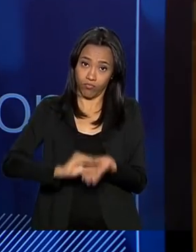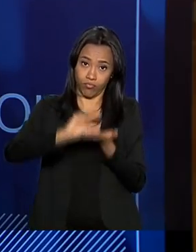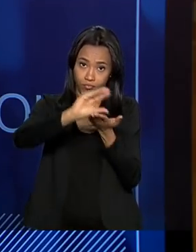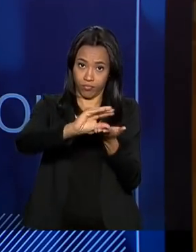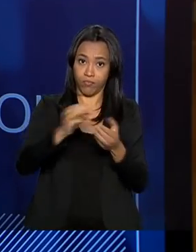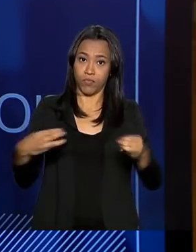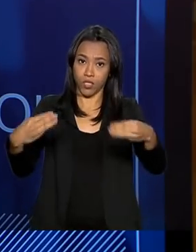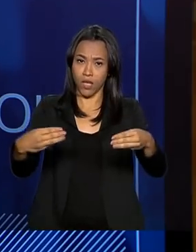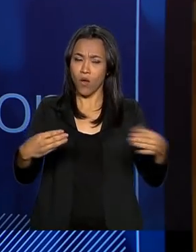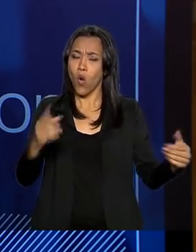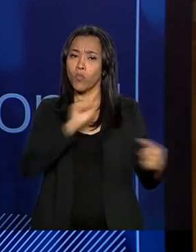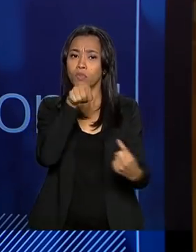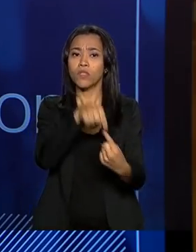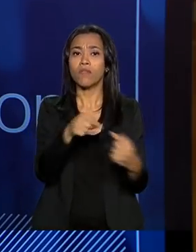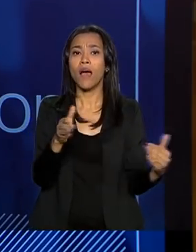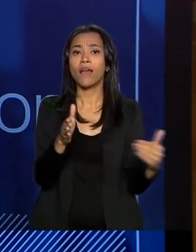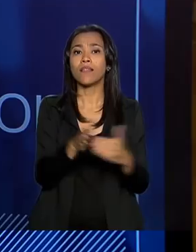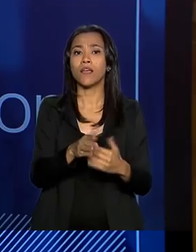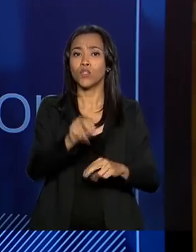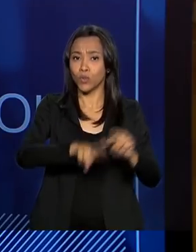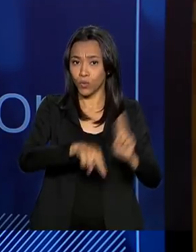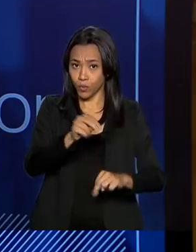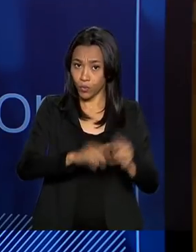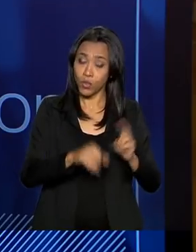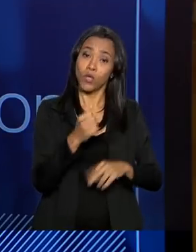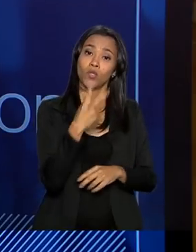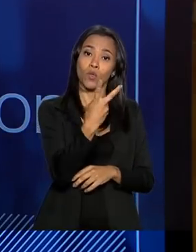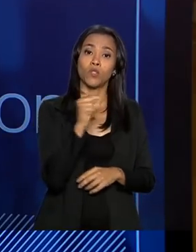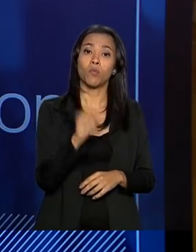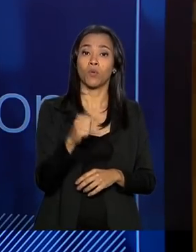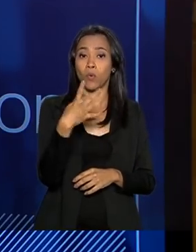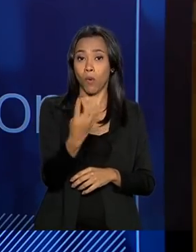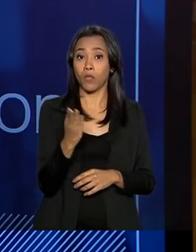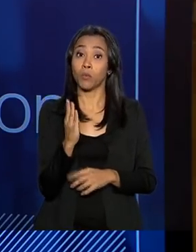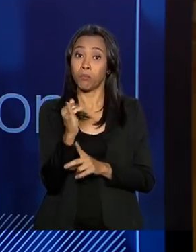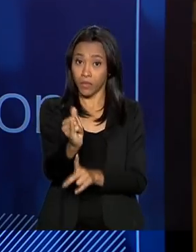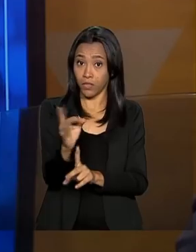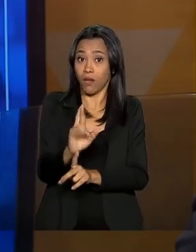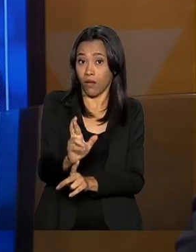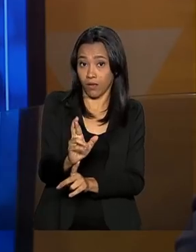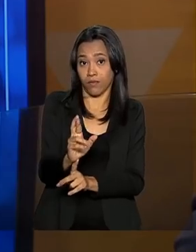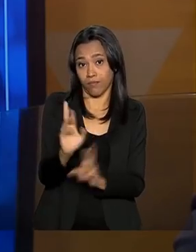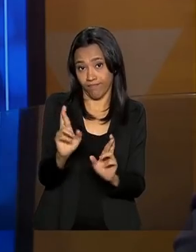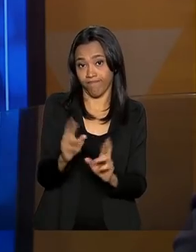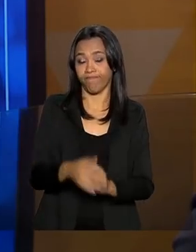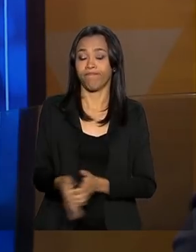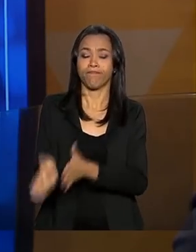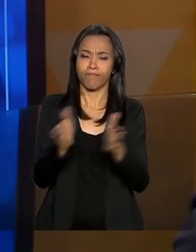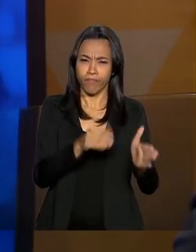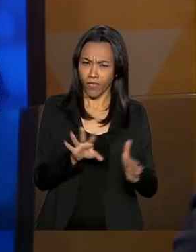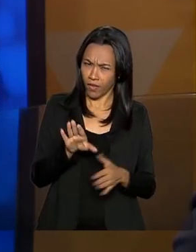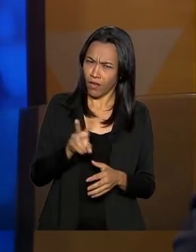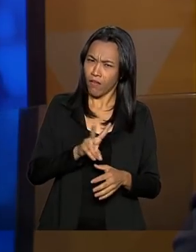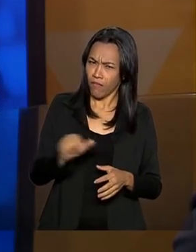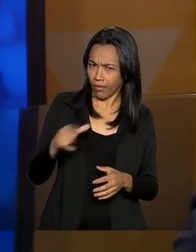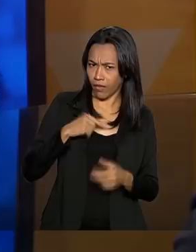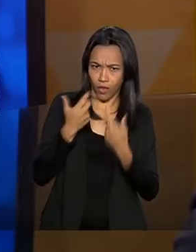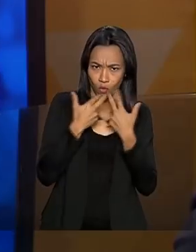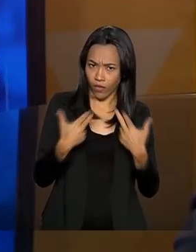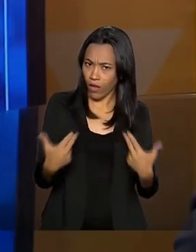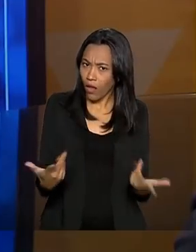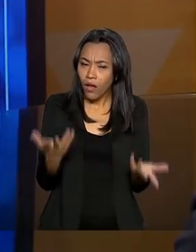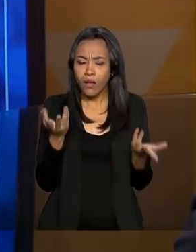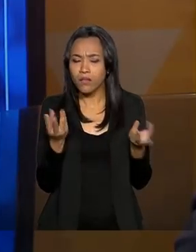é que até junho a gente rode e execute 2,4 bilhões de reais no programa. E vão acontecer novidades no programa,